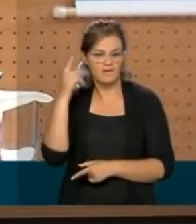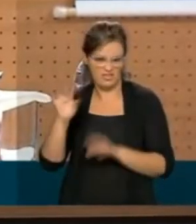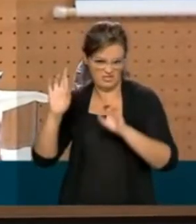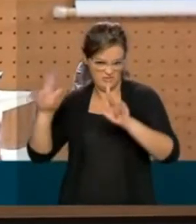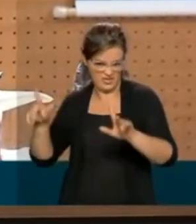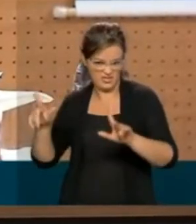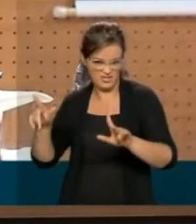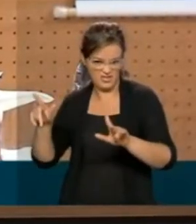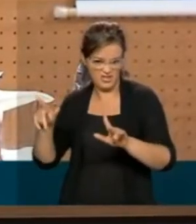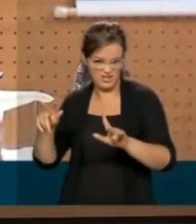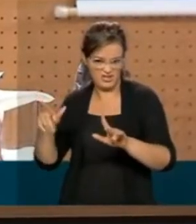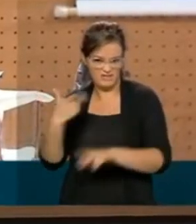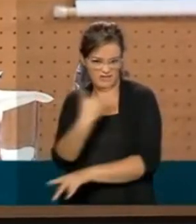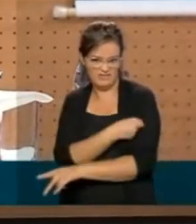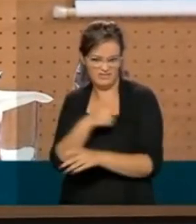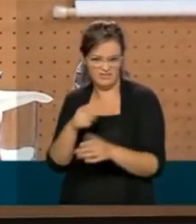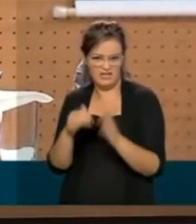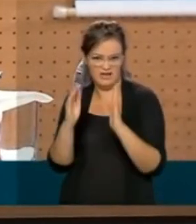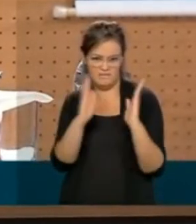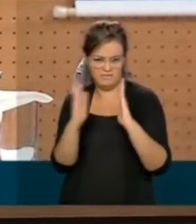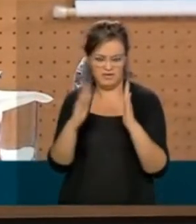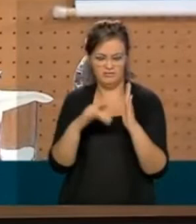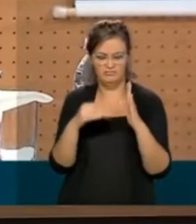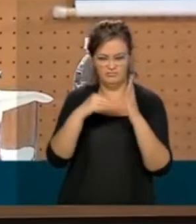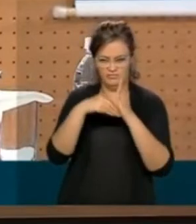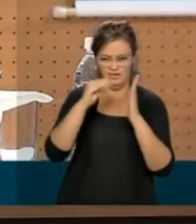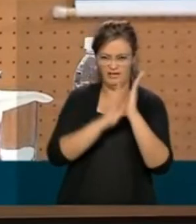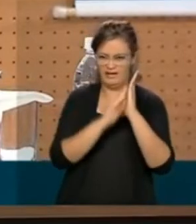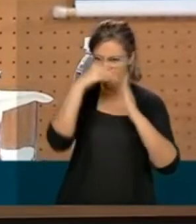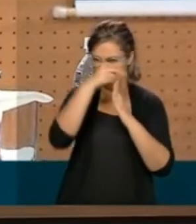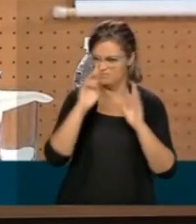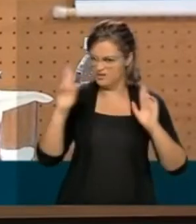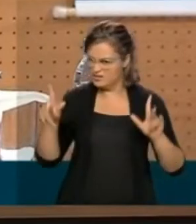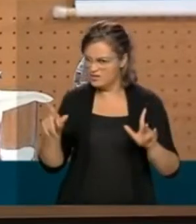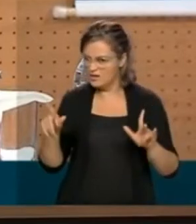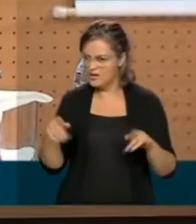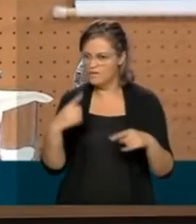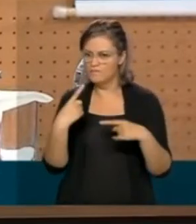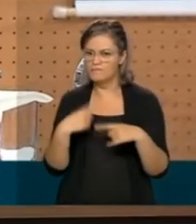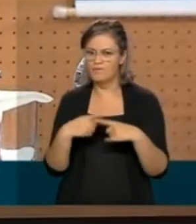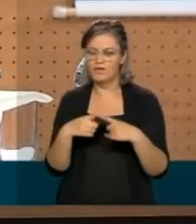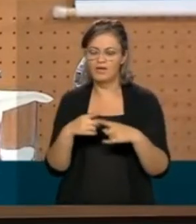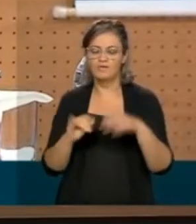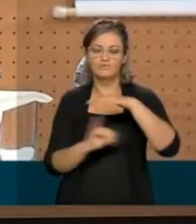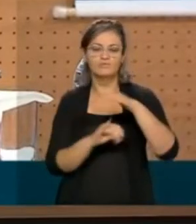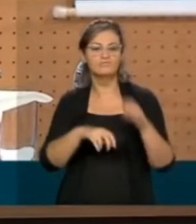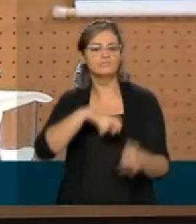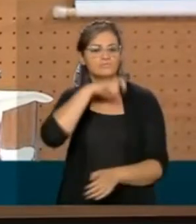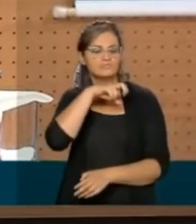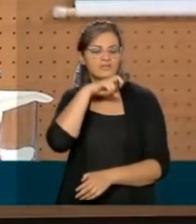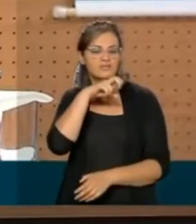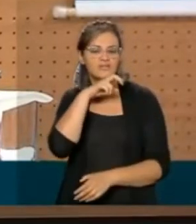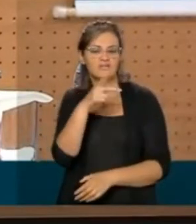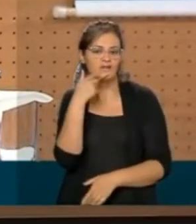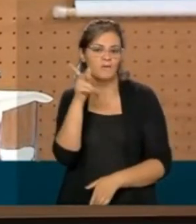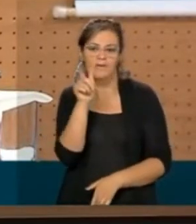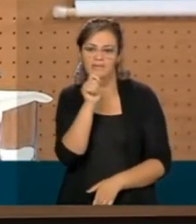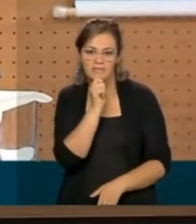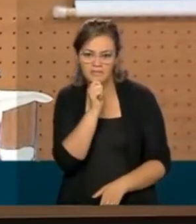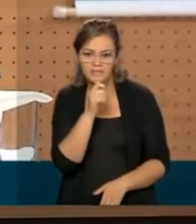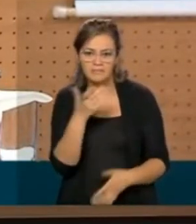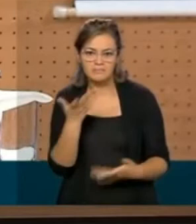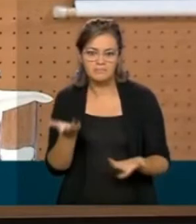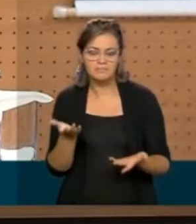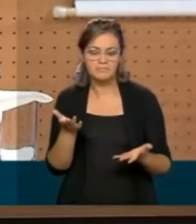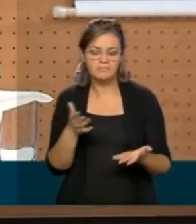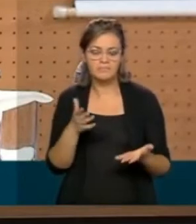paralelo de vacinação ao programa nacional, visto que o próprio Butantan não avaliou ainda a possibilidade de entregar todo o lote que